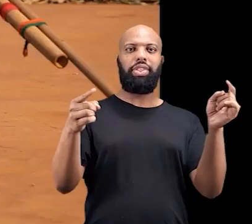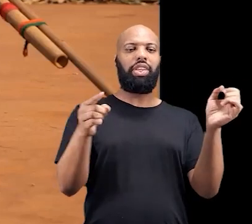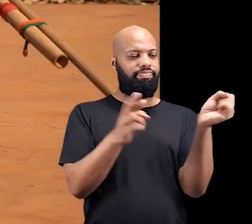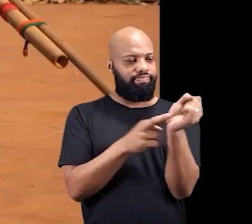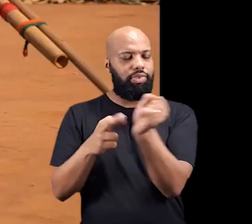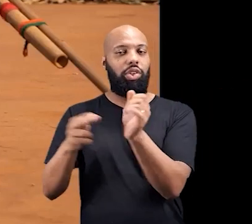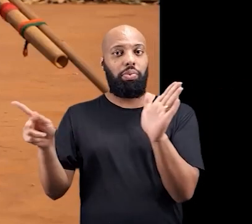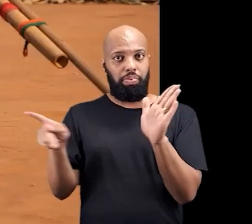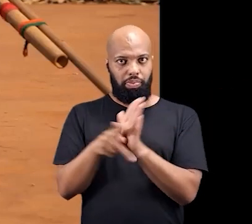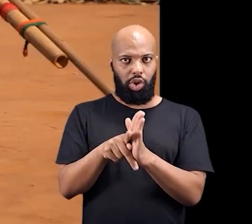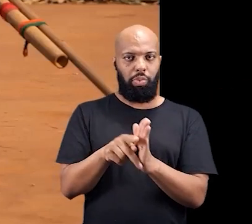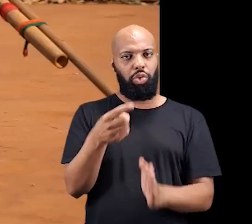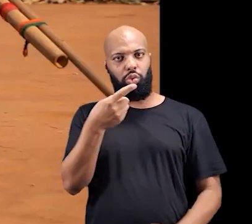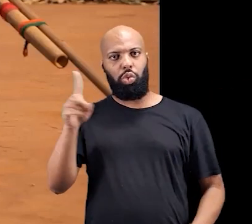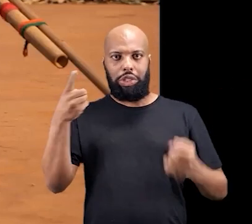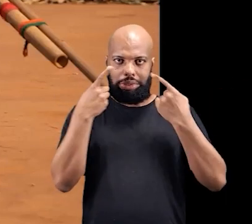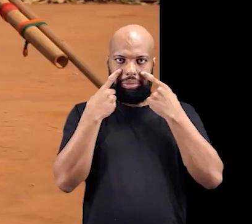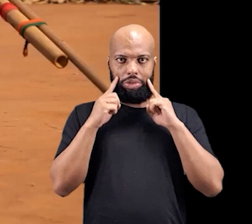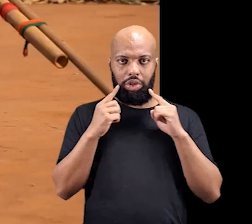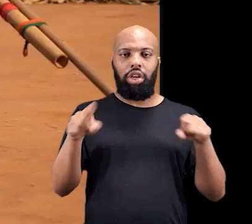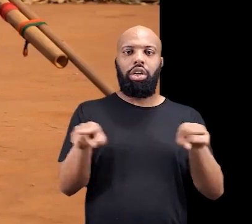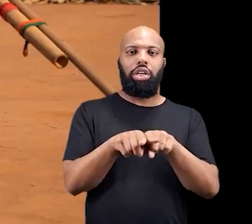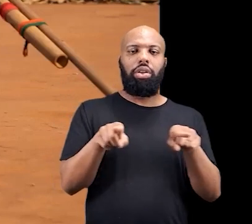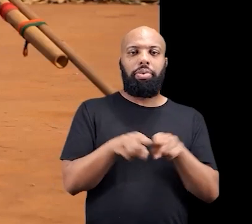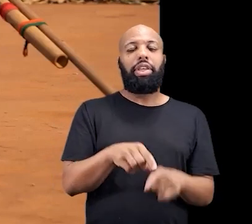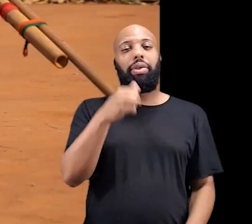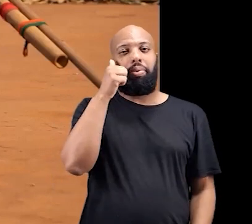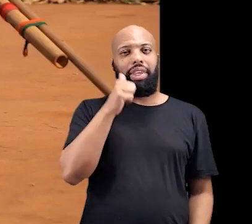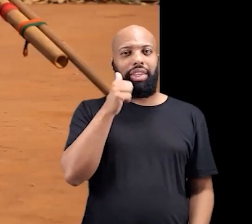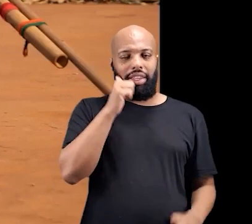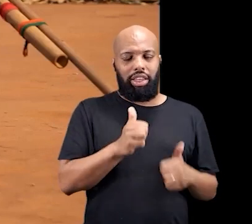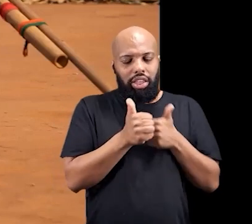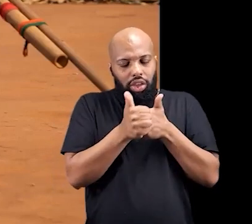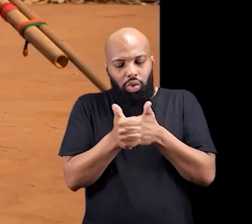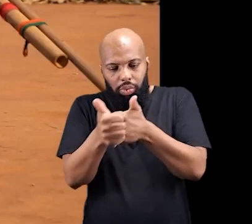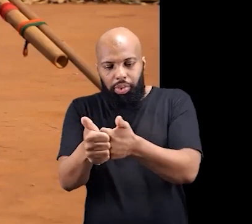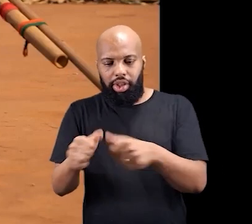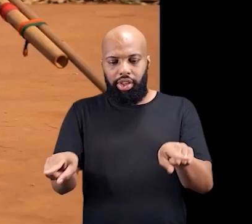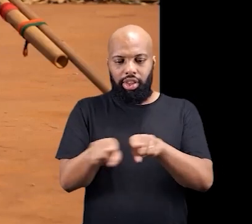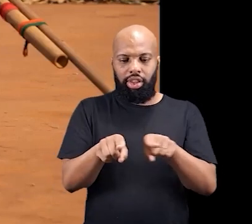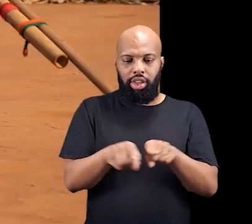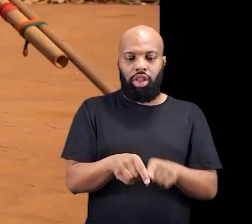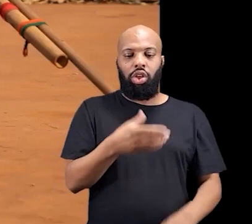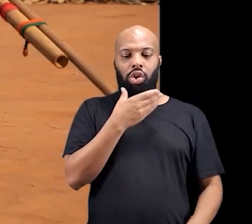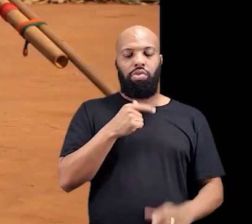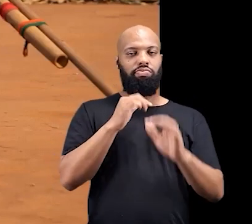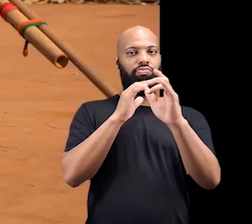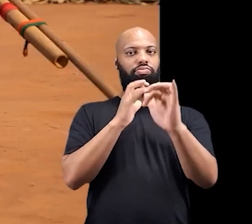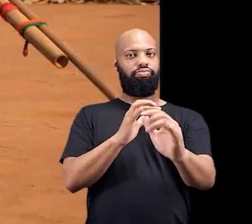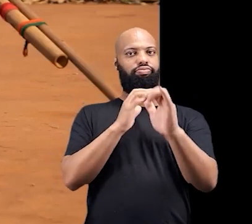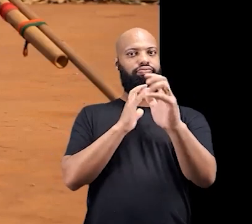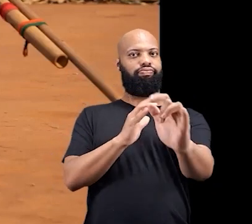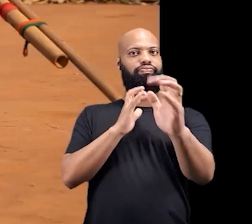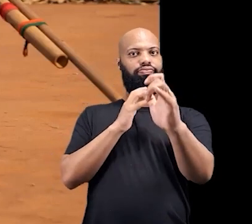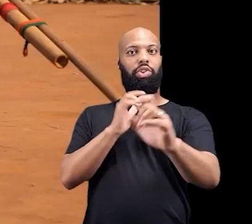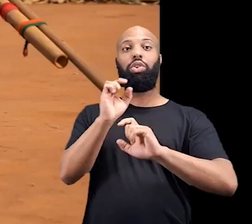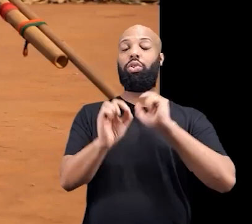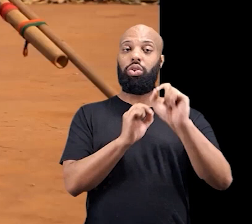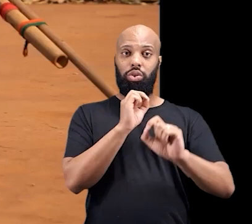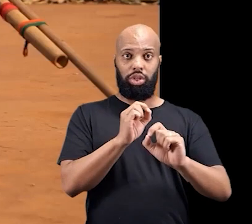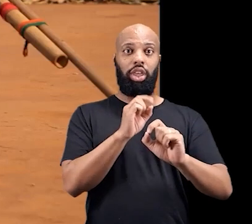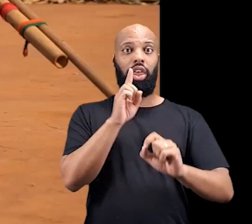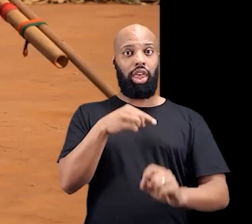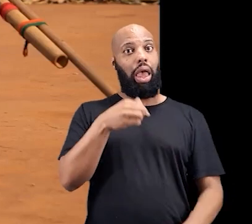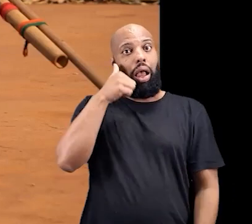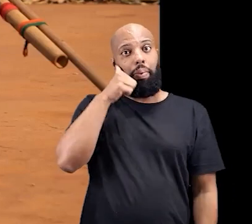as músicas típicas do Quarupi e as meninas que acompanham, né? Os tocadores de flauta. Geralmente,